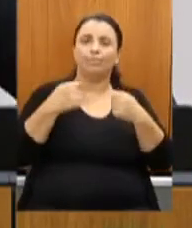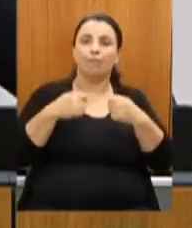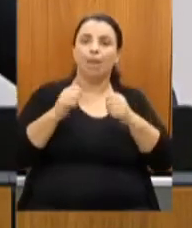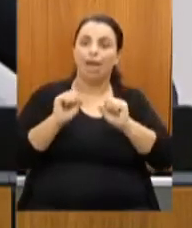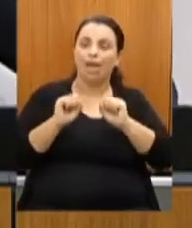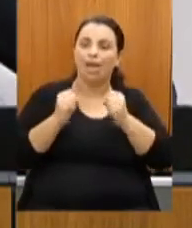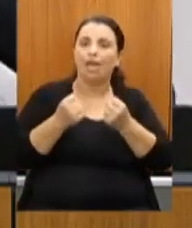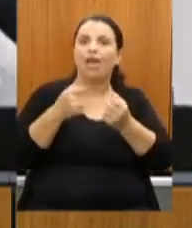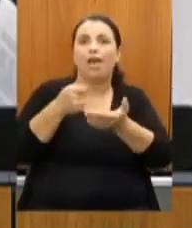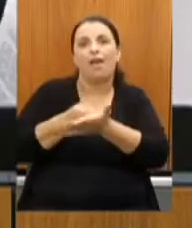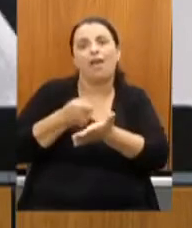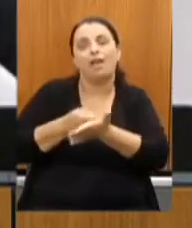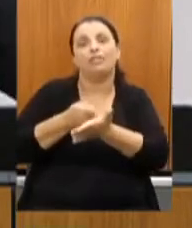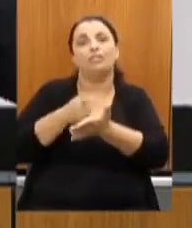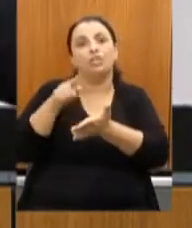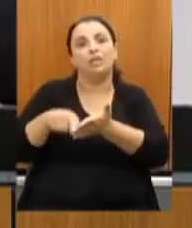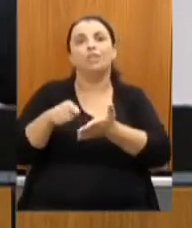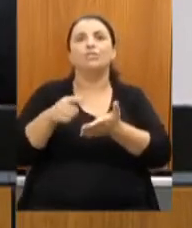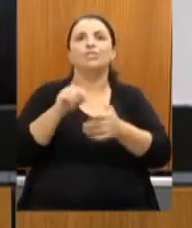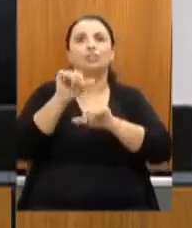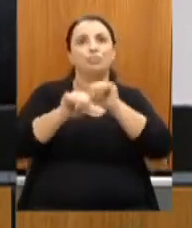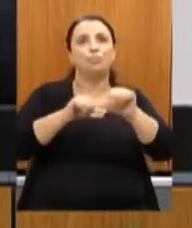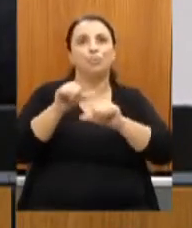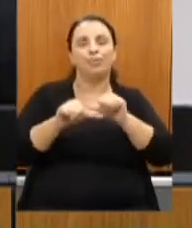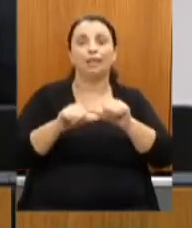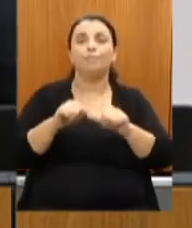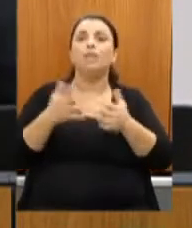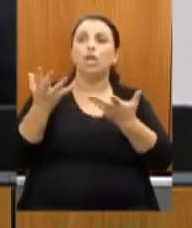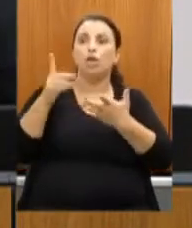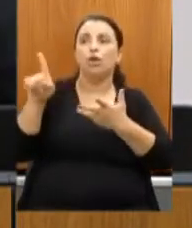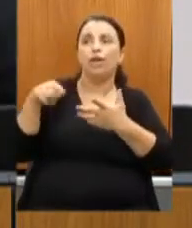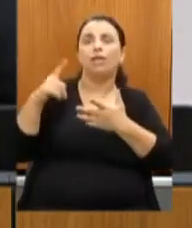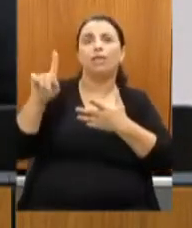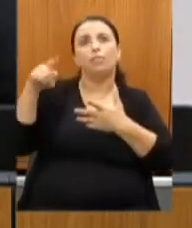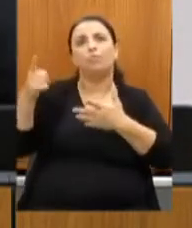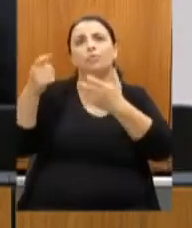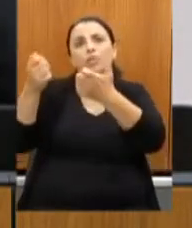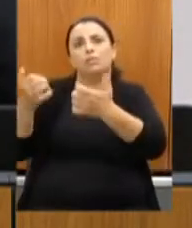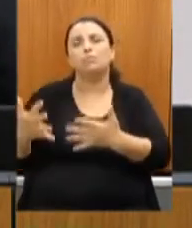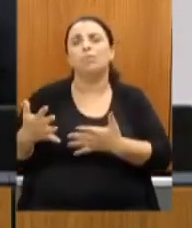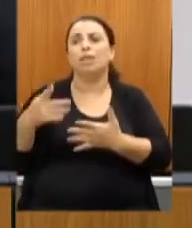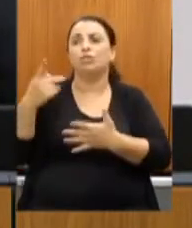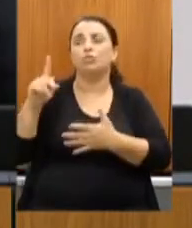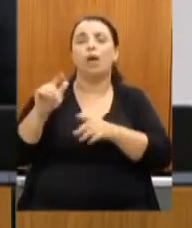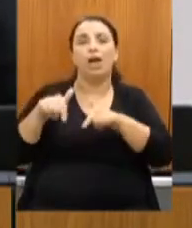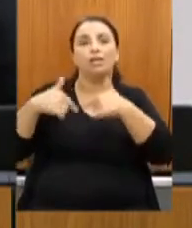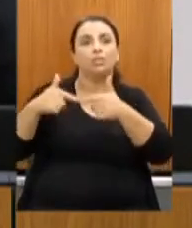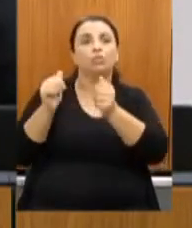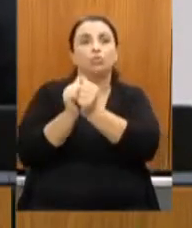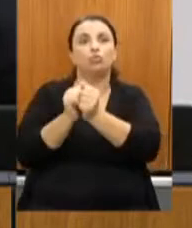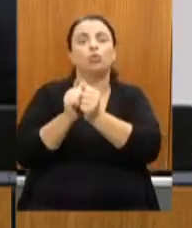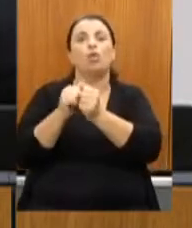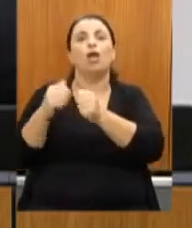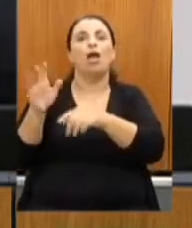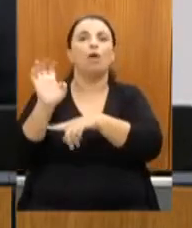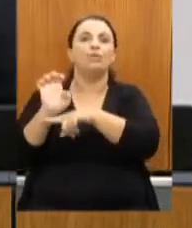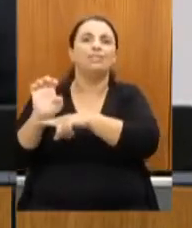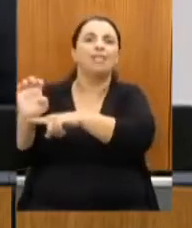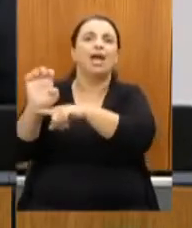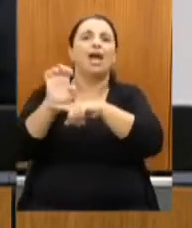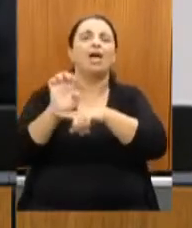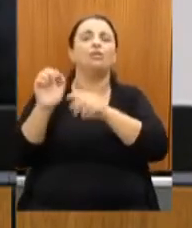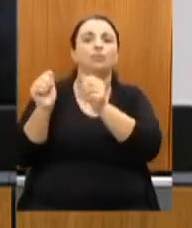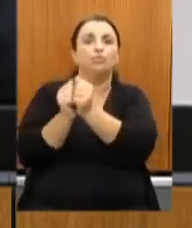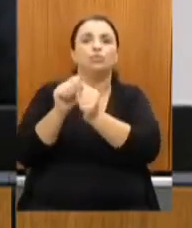ações que estão sendo trabalhadas junto à AGE, junto ao governo do Estado, para a gente vencer esse obstáculo para que essas